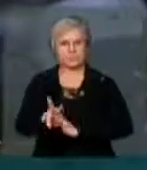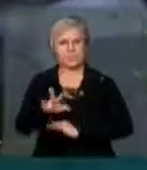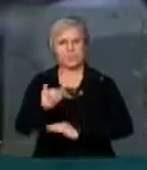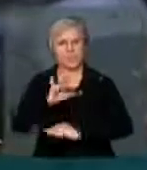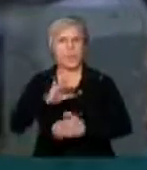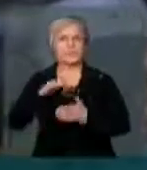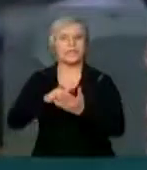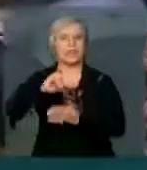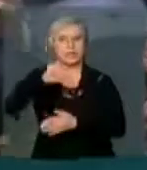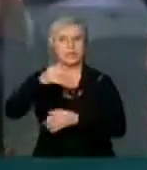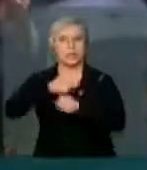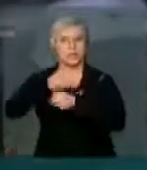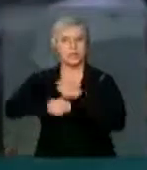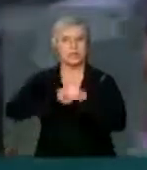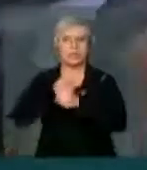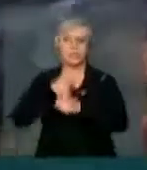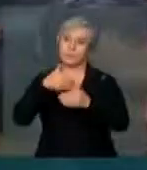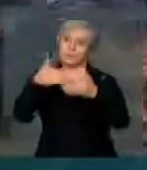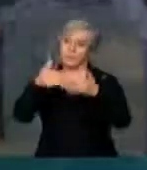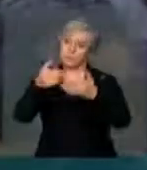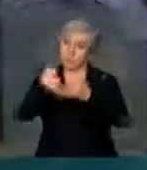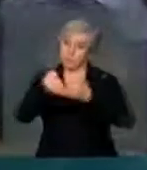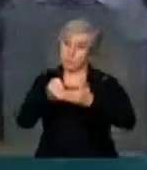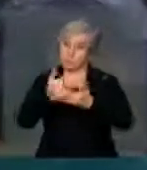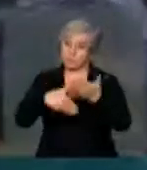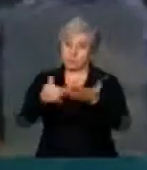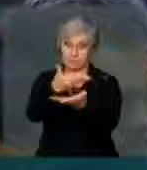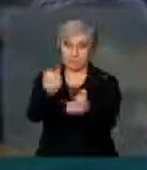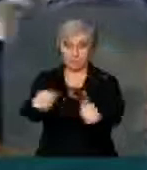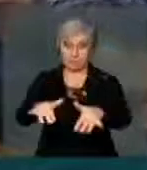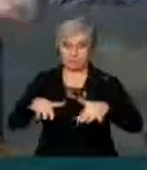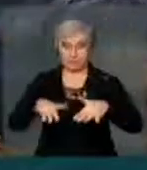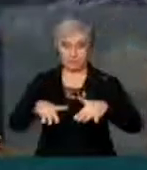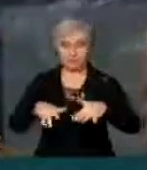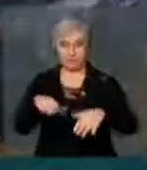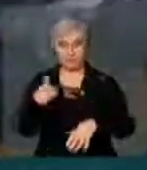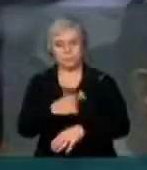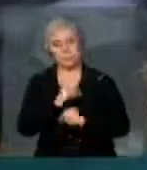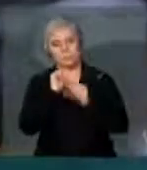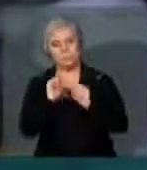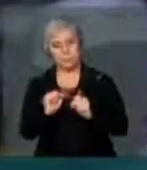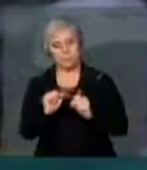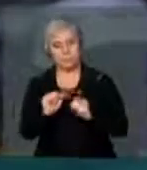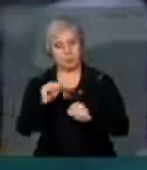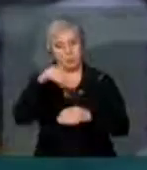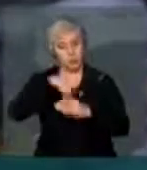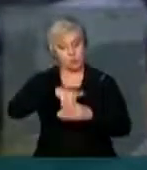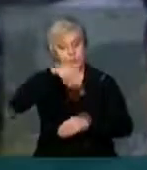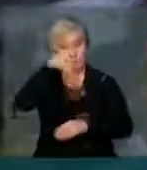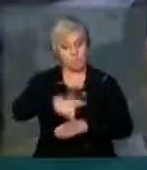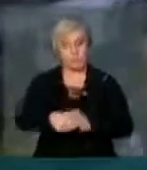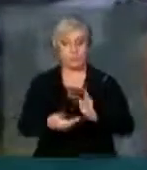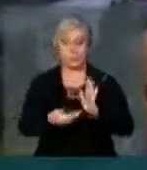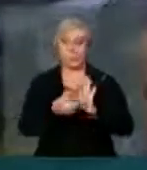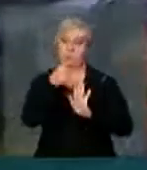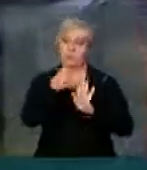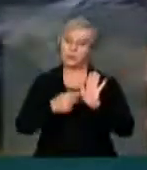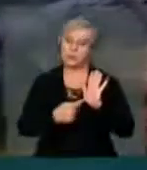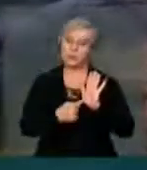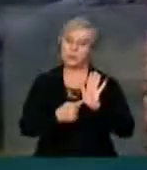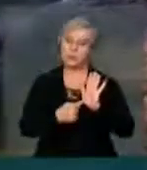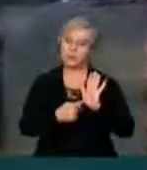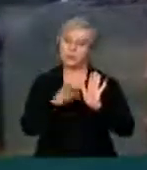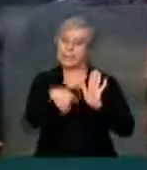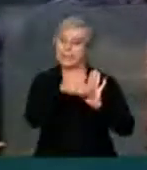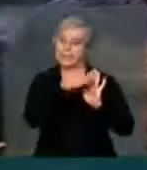janeiro. Então quero o apoio da Casa e do Sr. Presidente para que possamos colocar em votação este projeto que